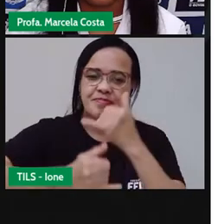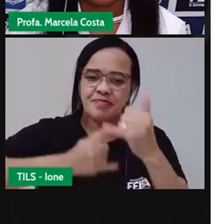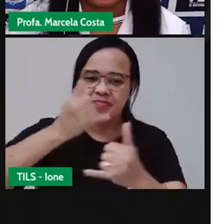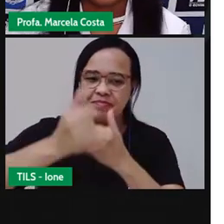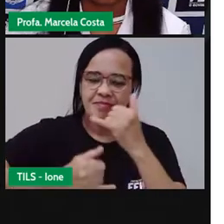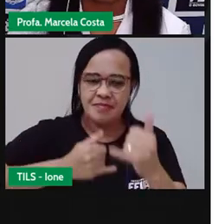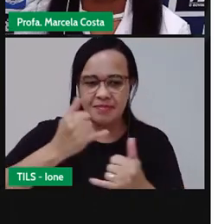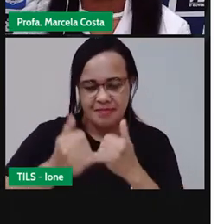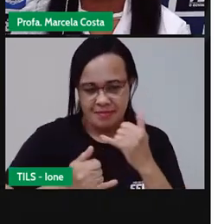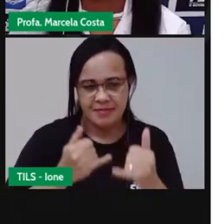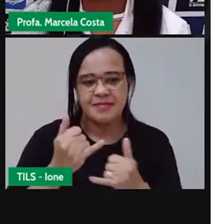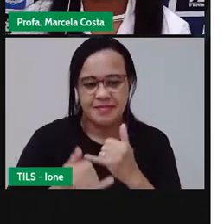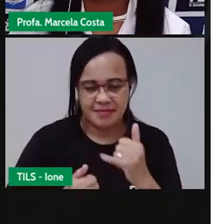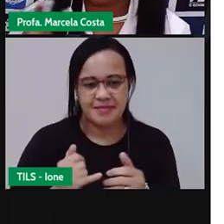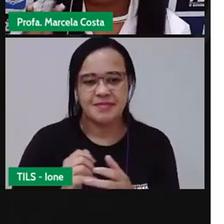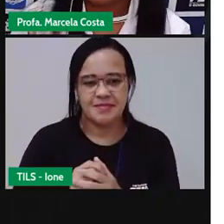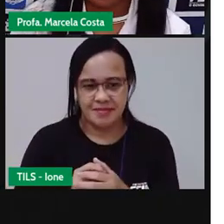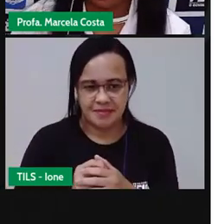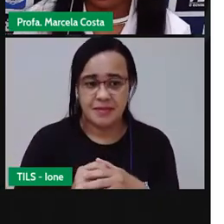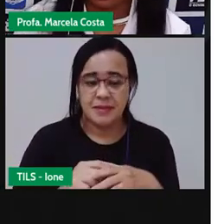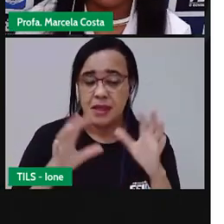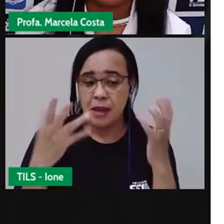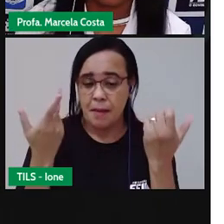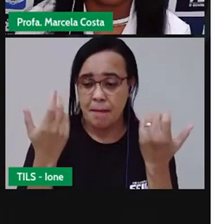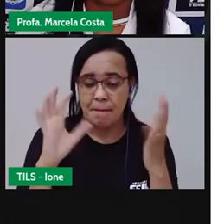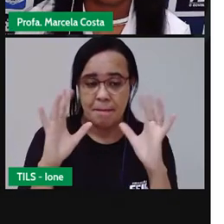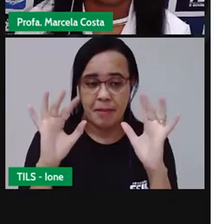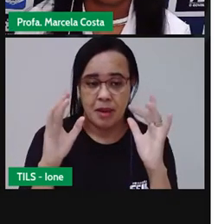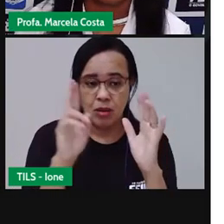objetos. A gente usa os símbolos com a mão.